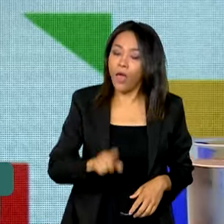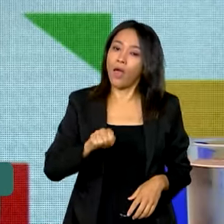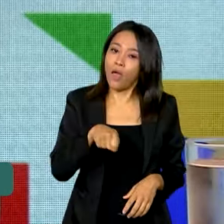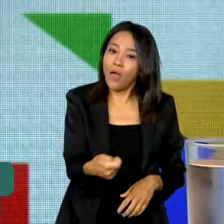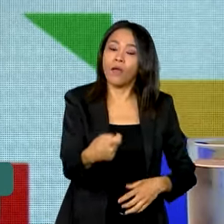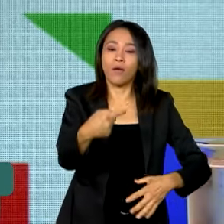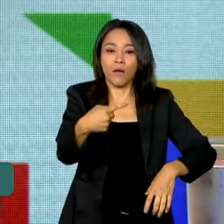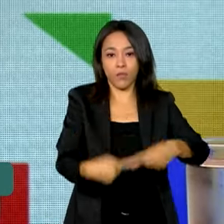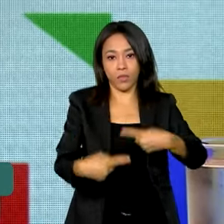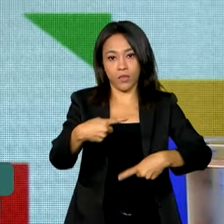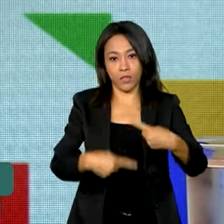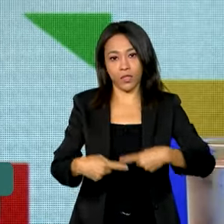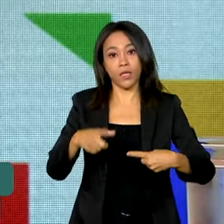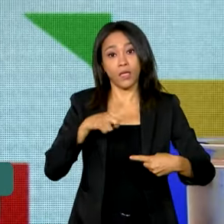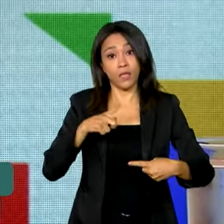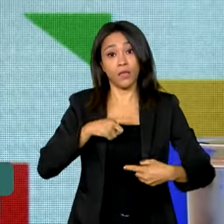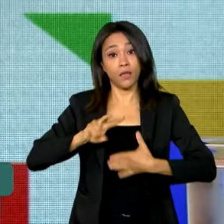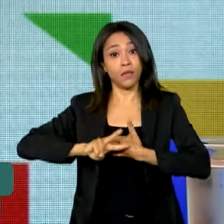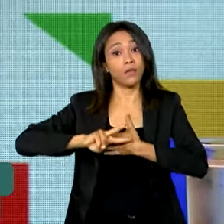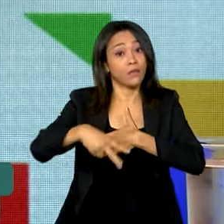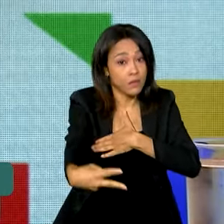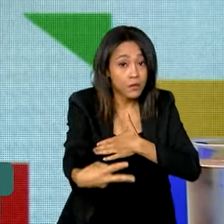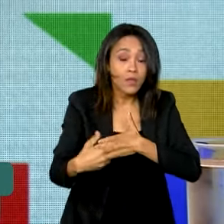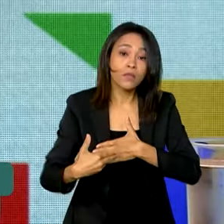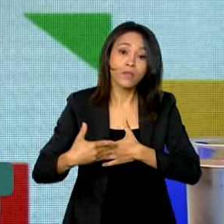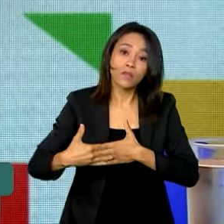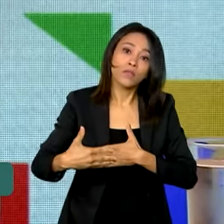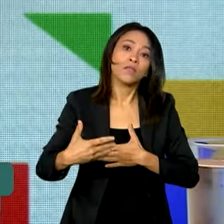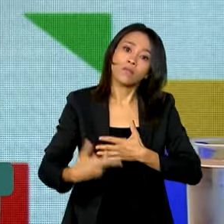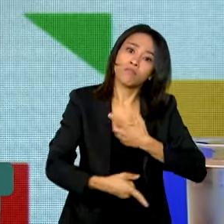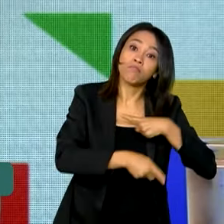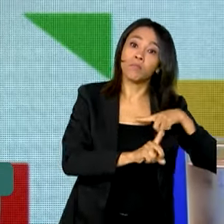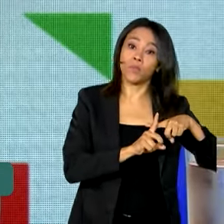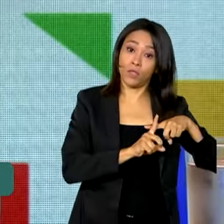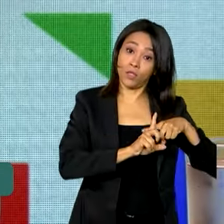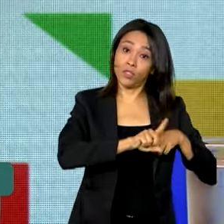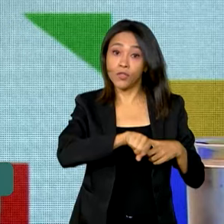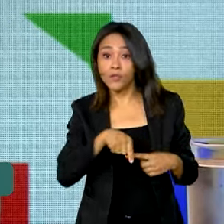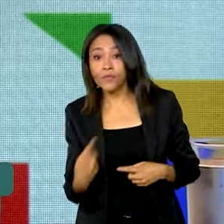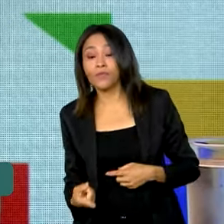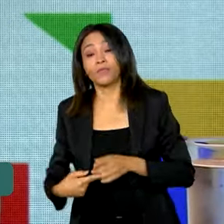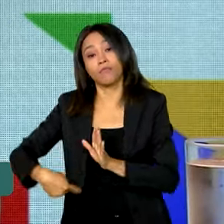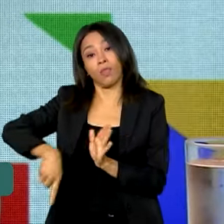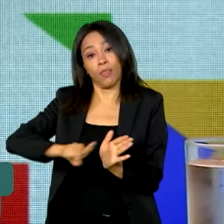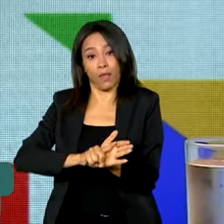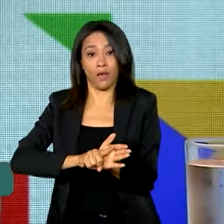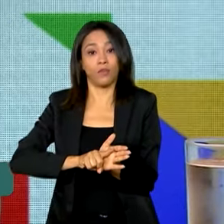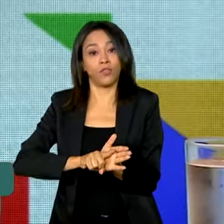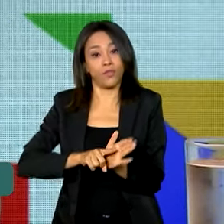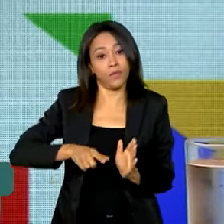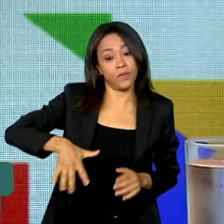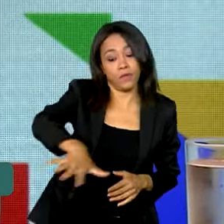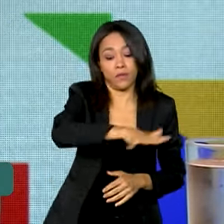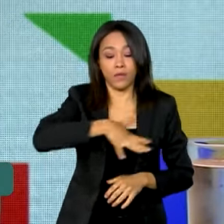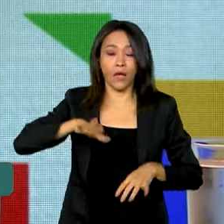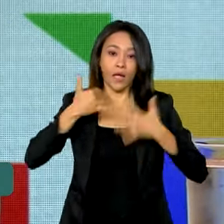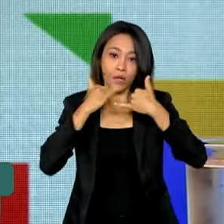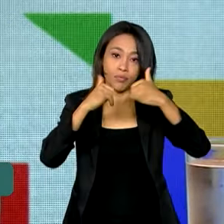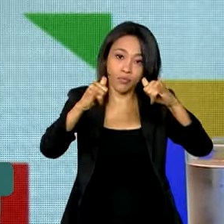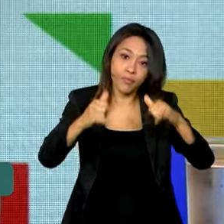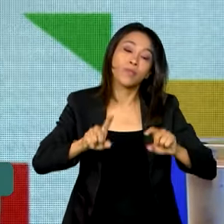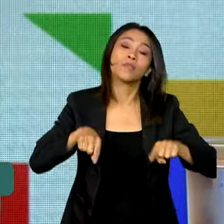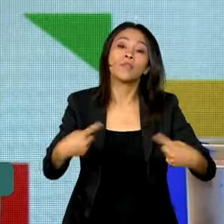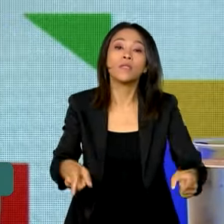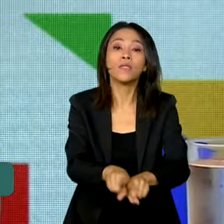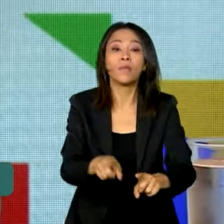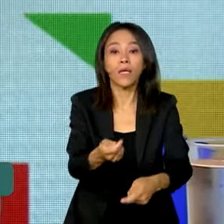tem reflexos tanto positivos quanto negativos no setor elétrico e na economia.